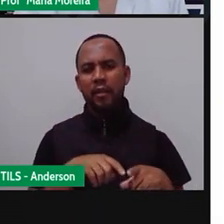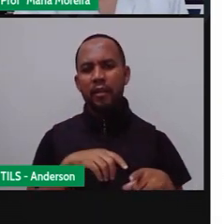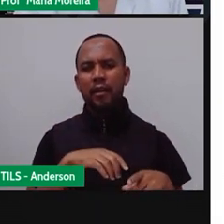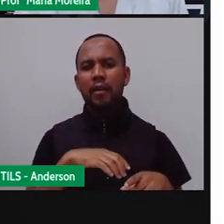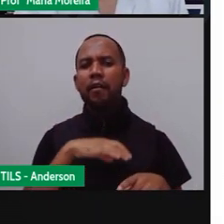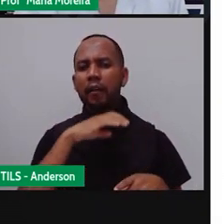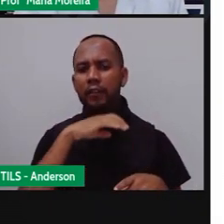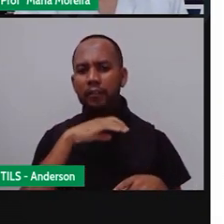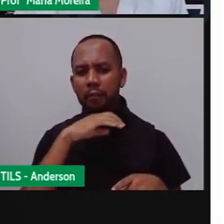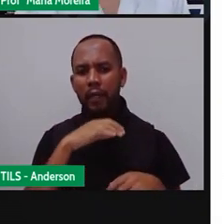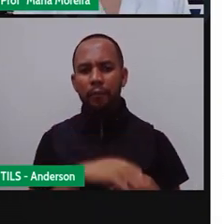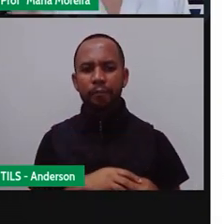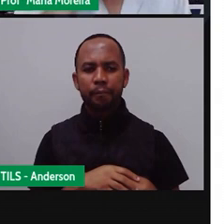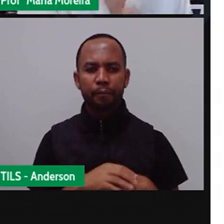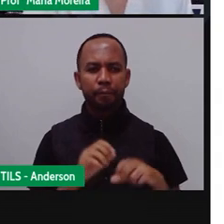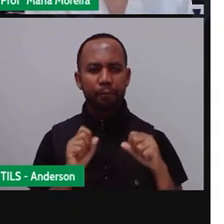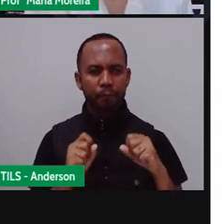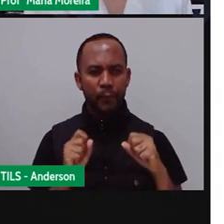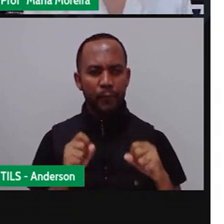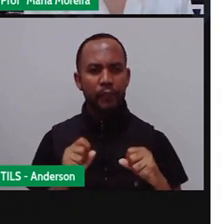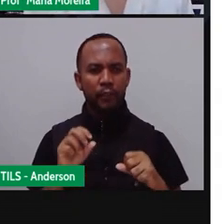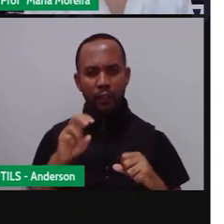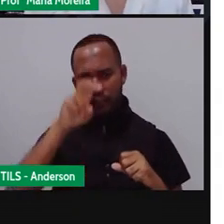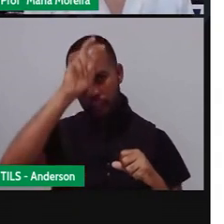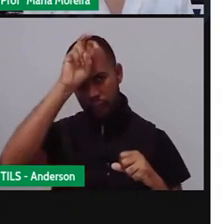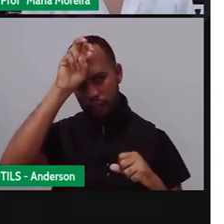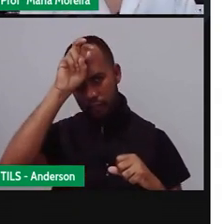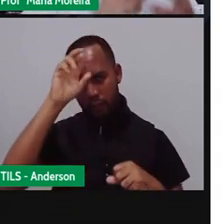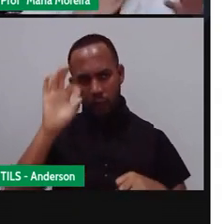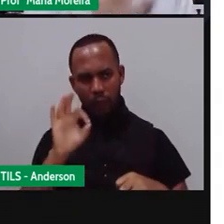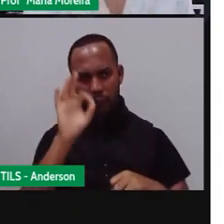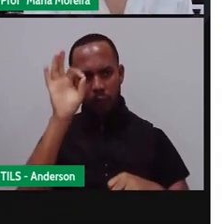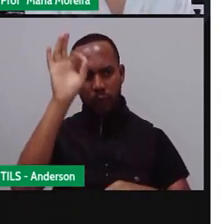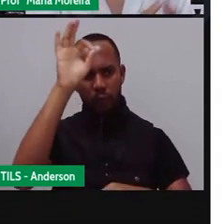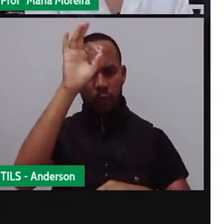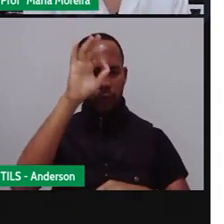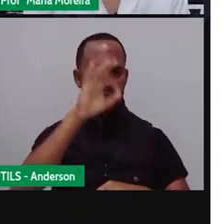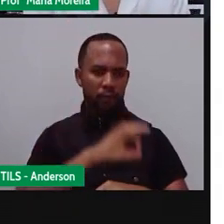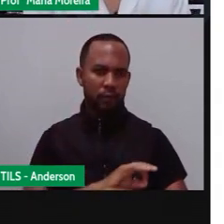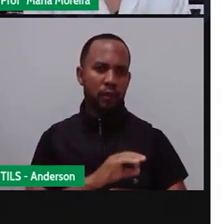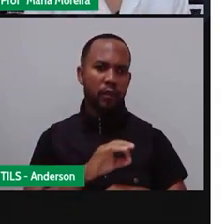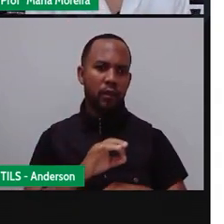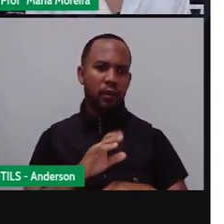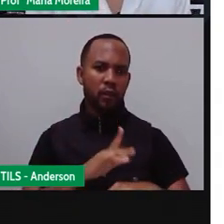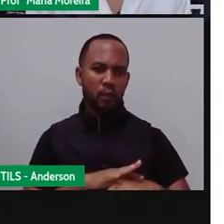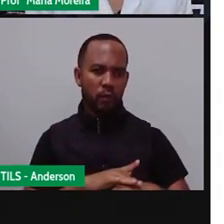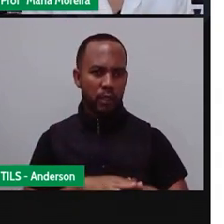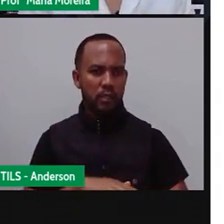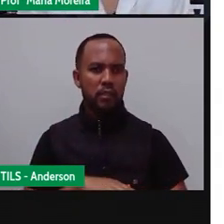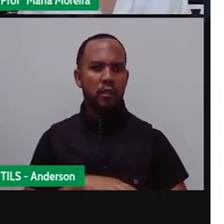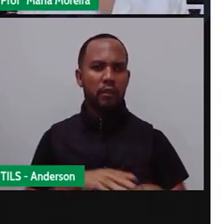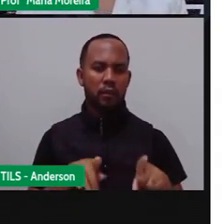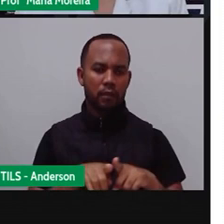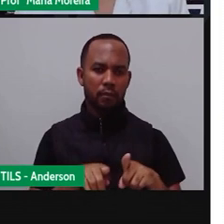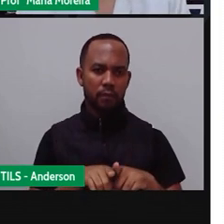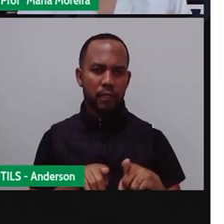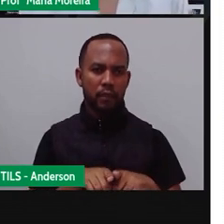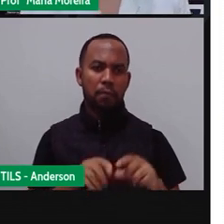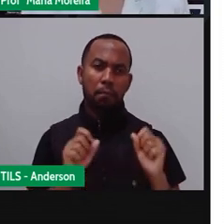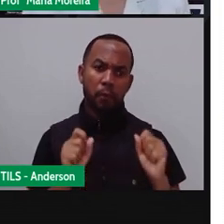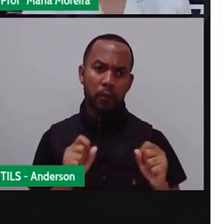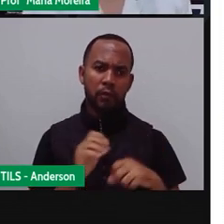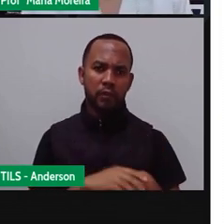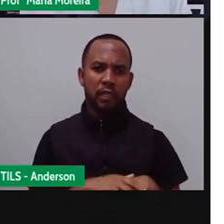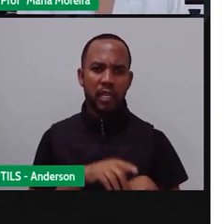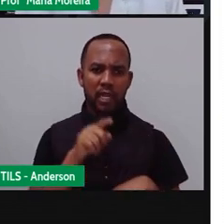descartadas. Por quê? Pode o quê? Uma mosca vir ali pousar e uma doença para o animal, né? E aí dá mofo e o